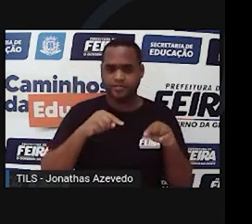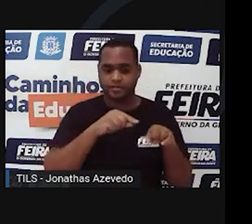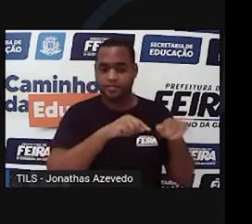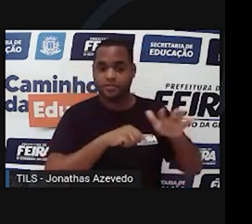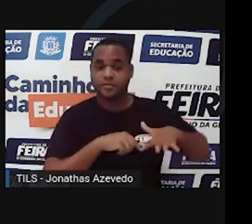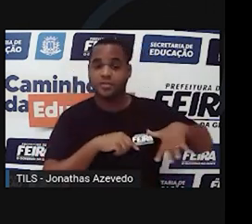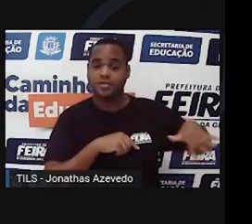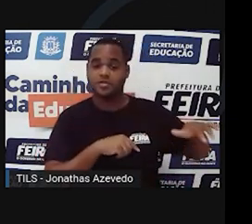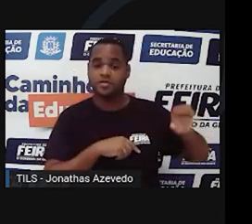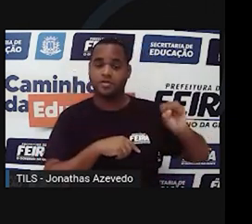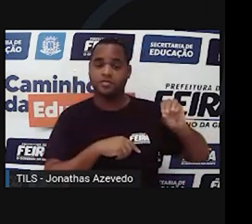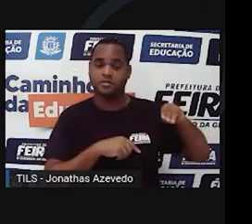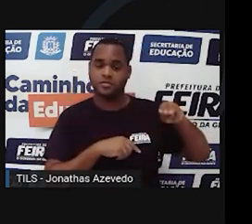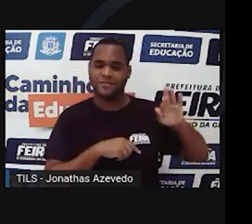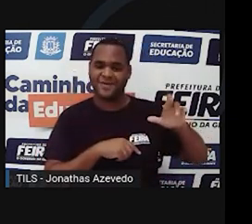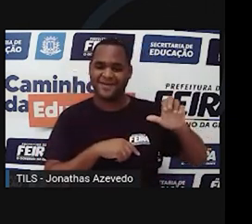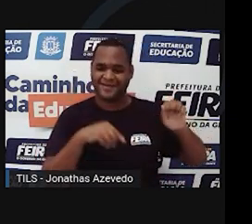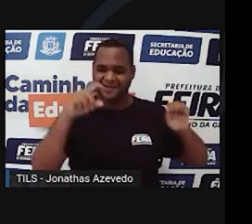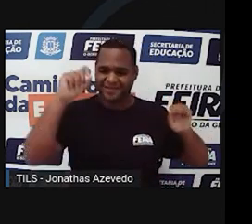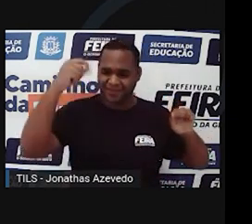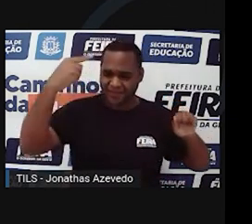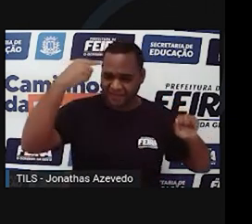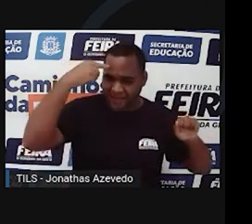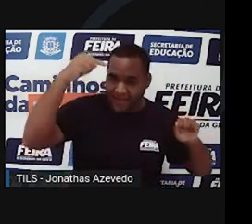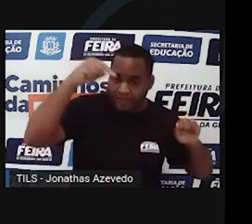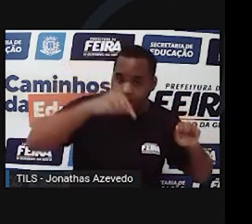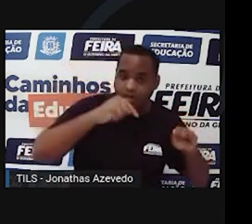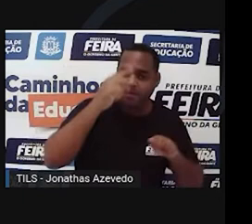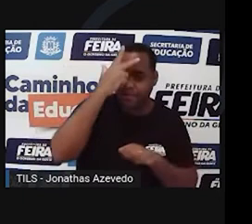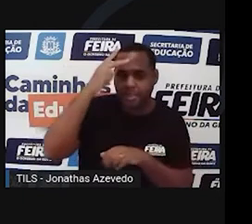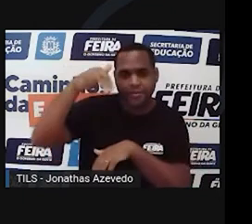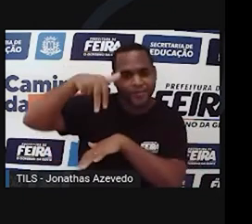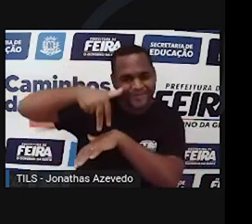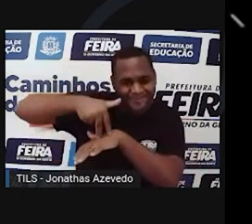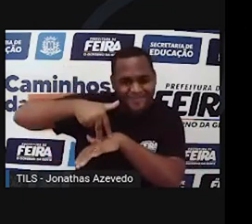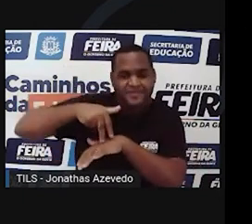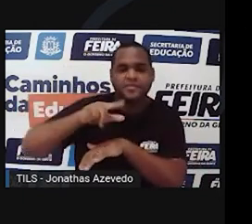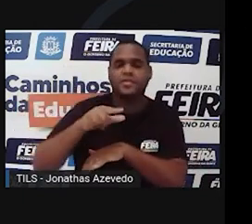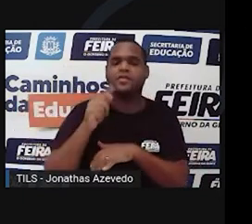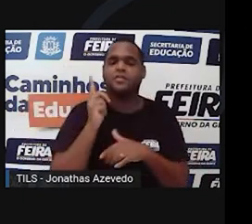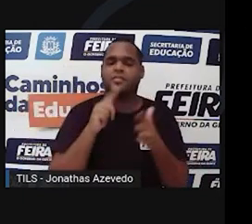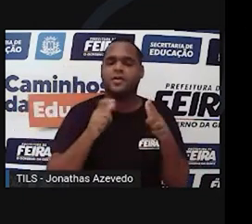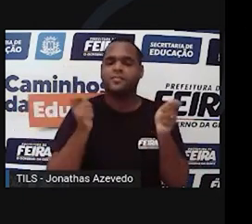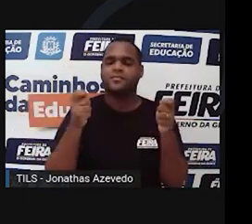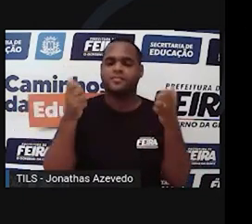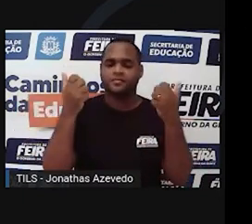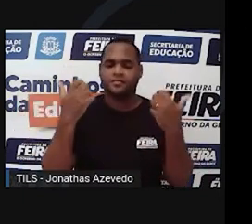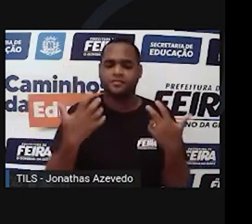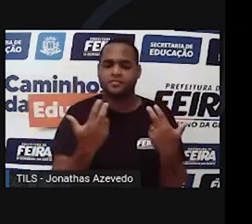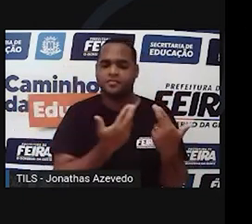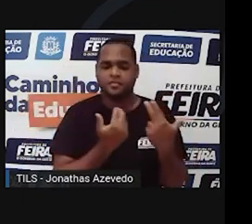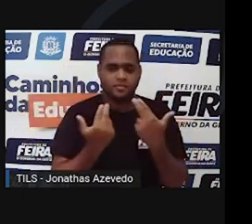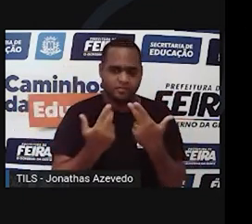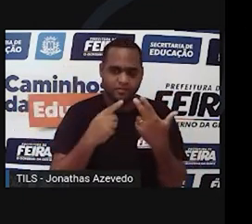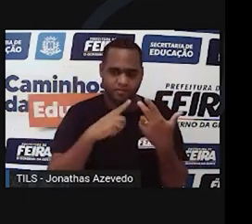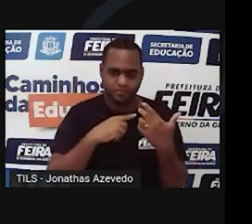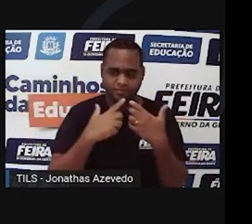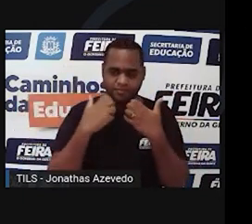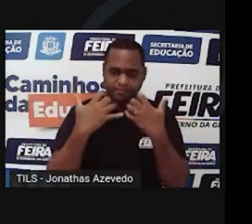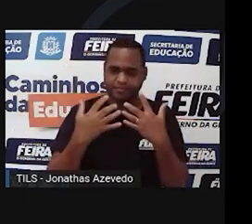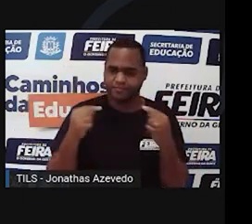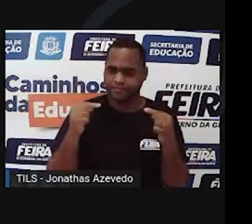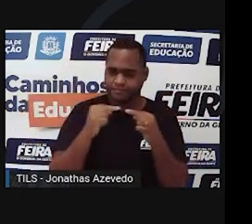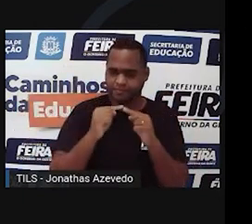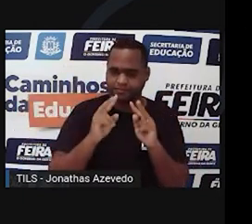aqui que a luz foi bloqueada por essa pessoa. Agora, podemos fazer o mesmo aqui com essa outra posição do Sol, às